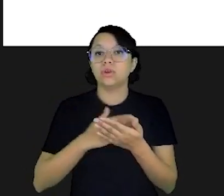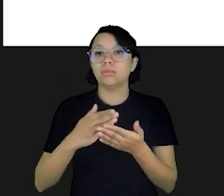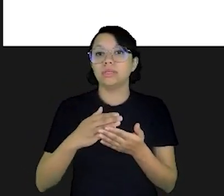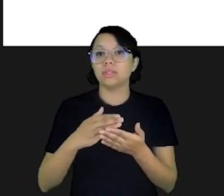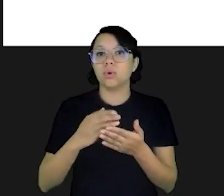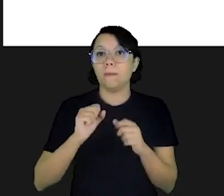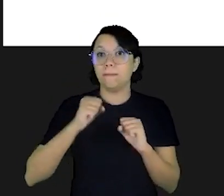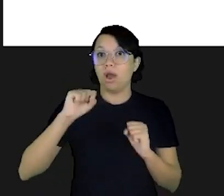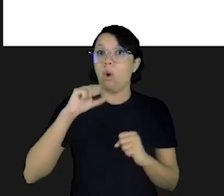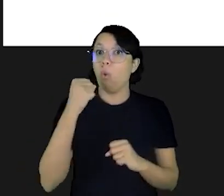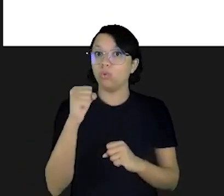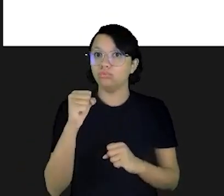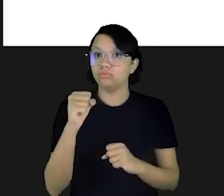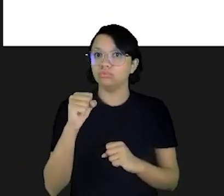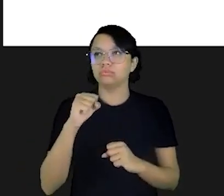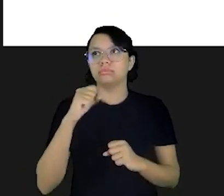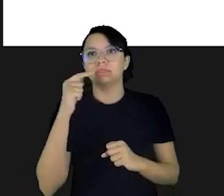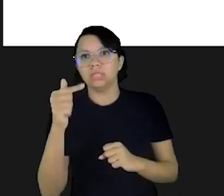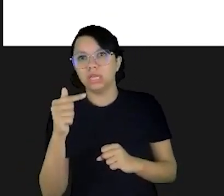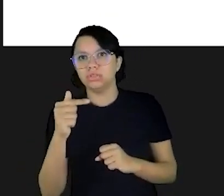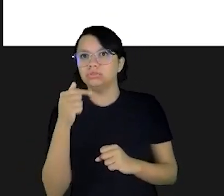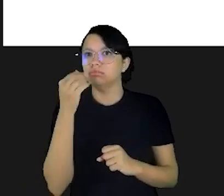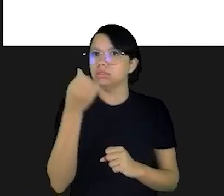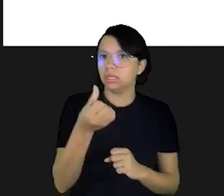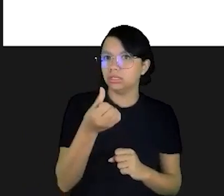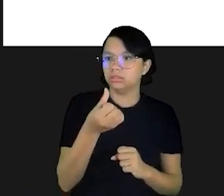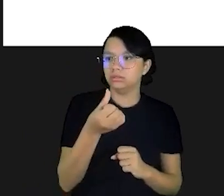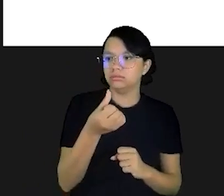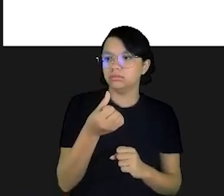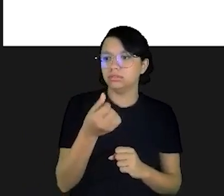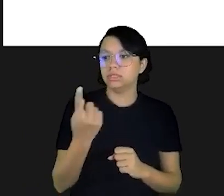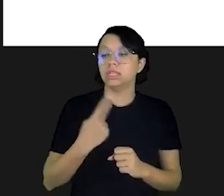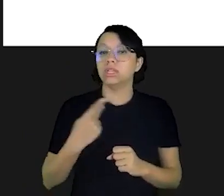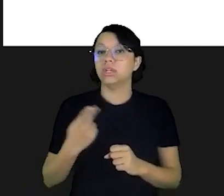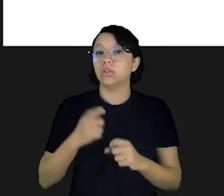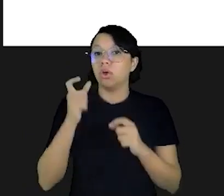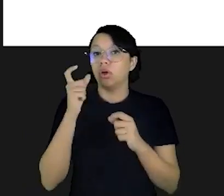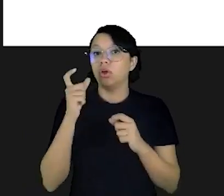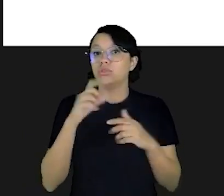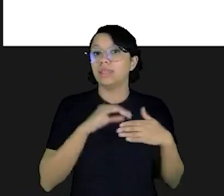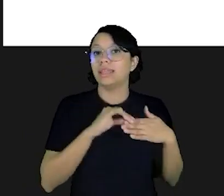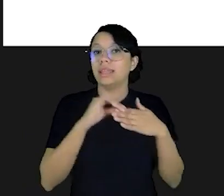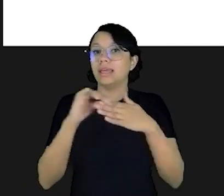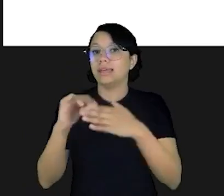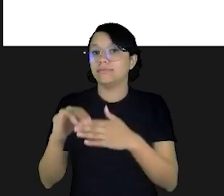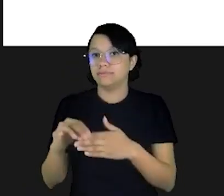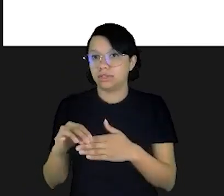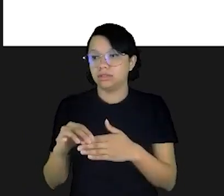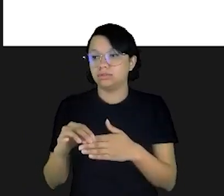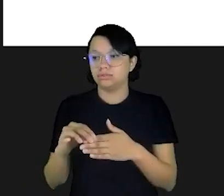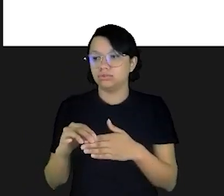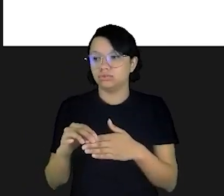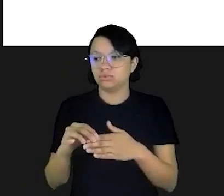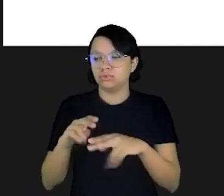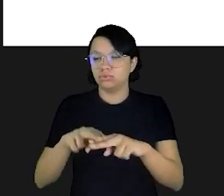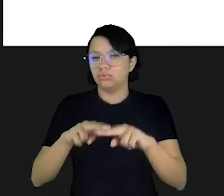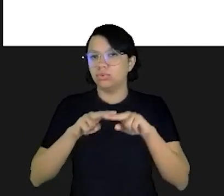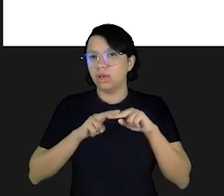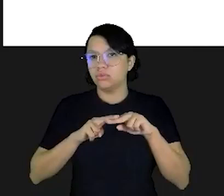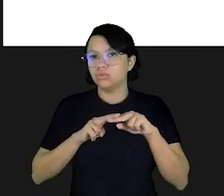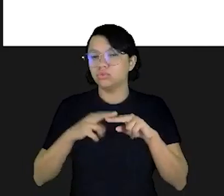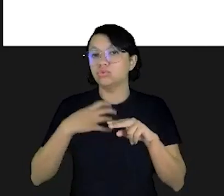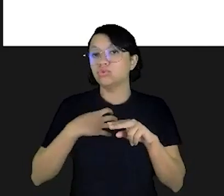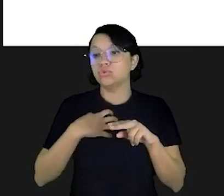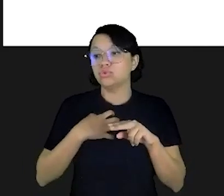começa com um número bem maior, oito. Depois vem o sete, depois vem o seis. E nós somos levados, por conta da